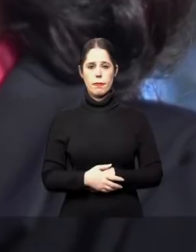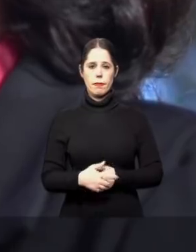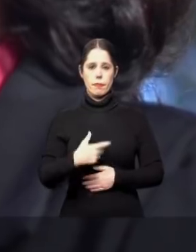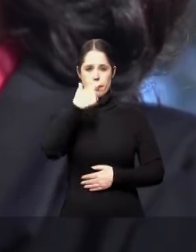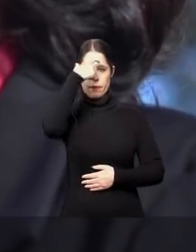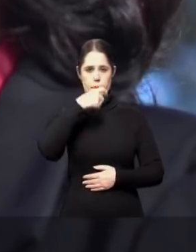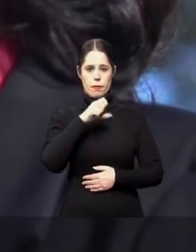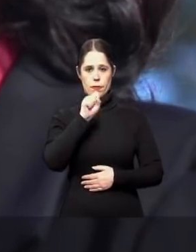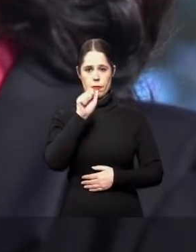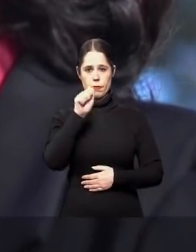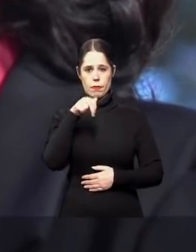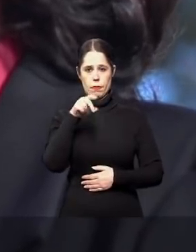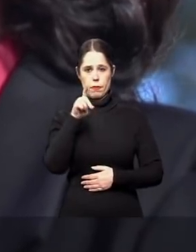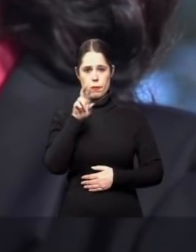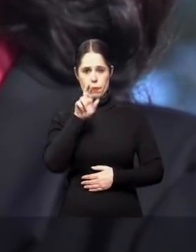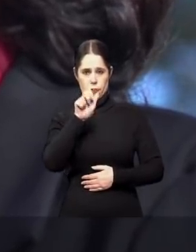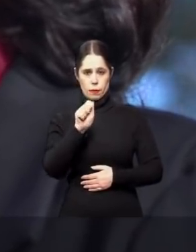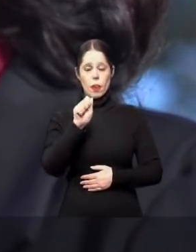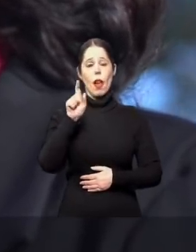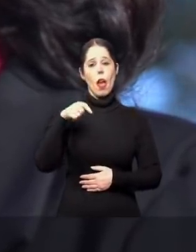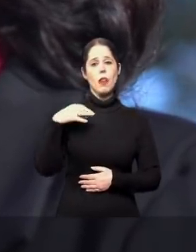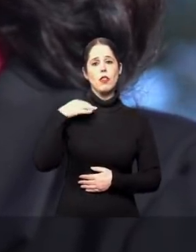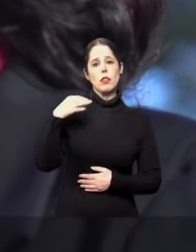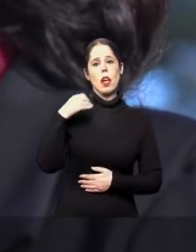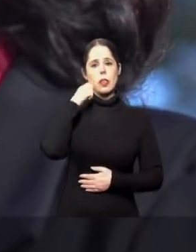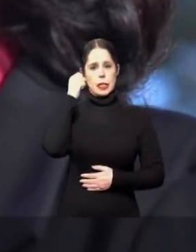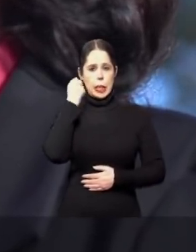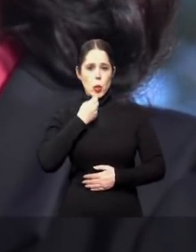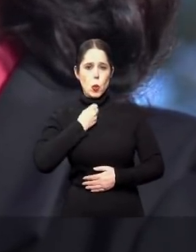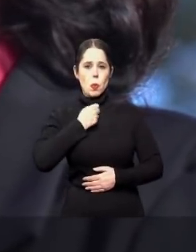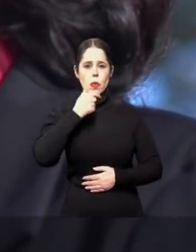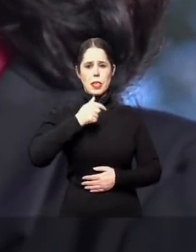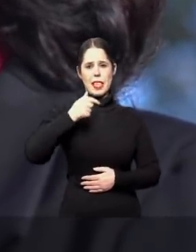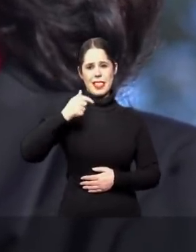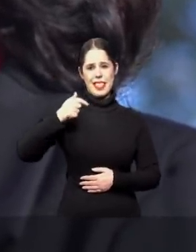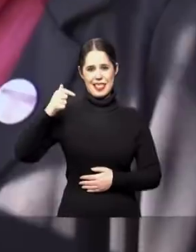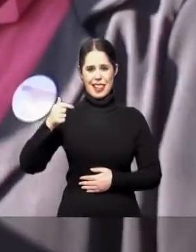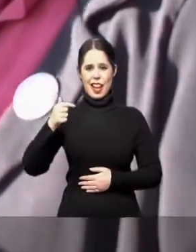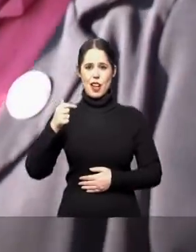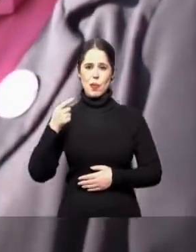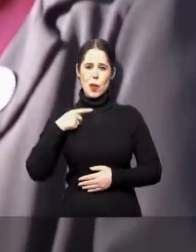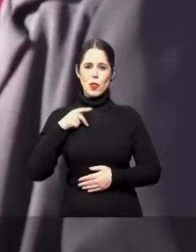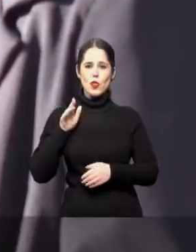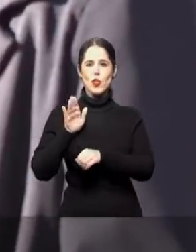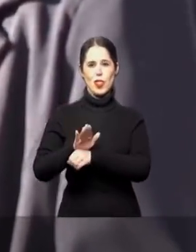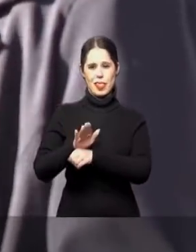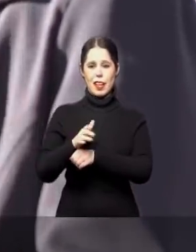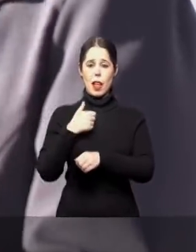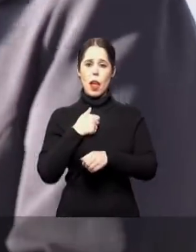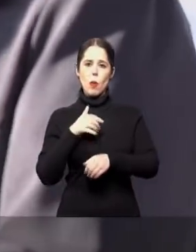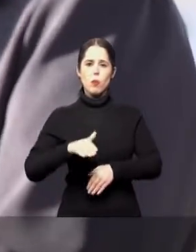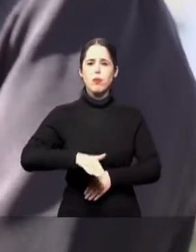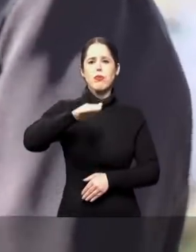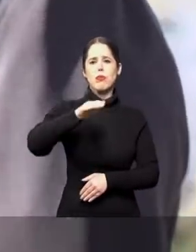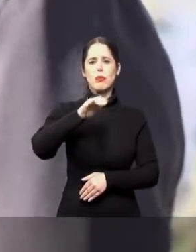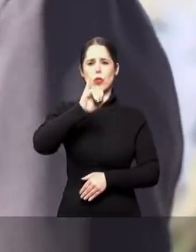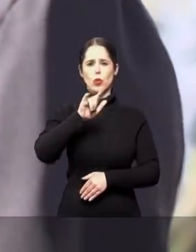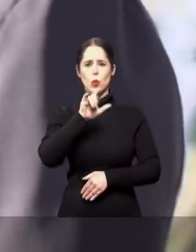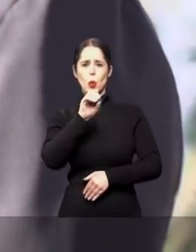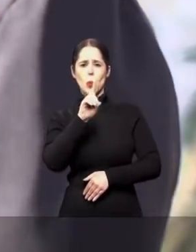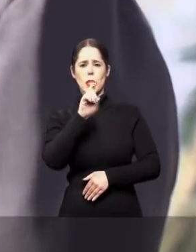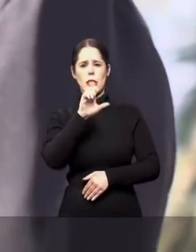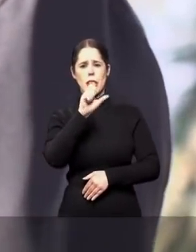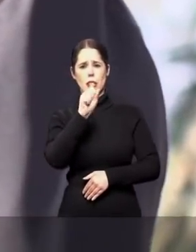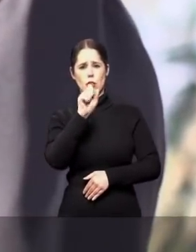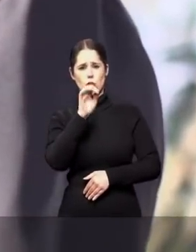Eu sou Sandra Weber, candidata ao Senado pelo número 777 Solidariedade. Me criei em Júlia de Castilhos, fiz